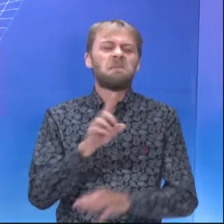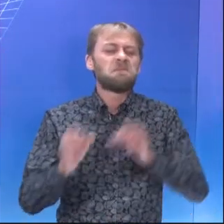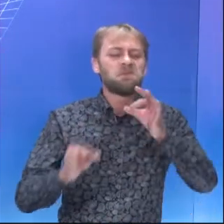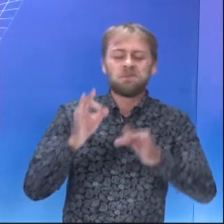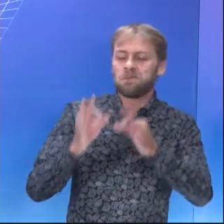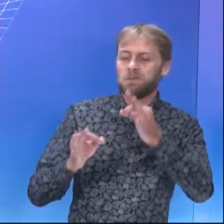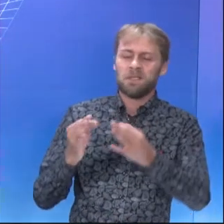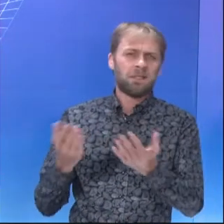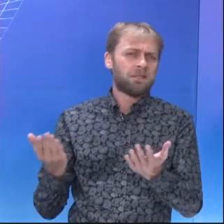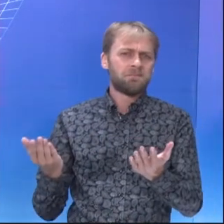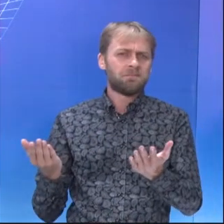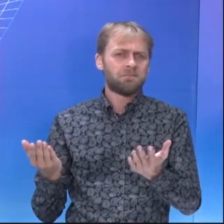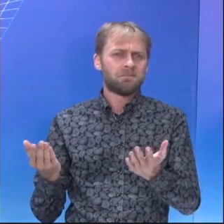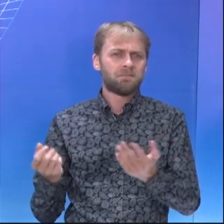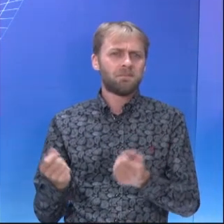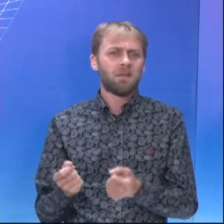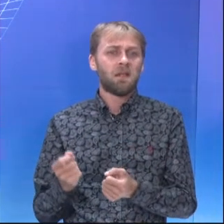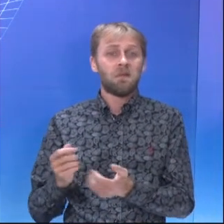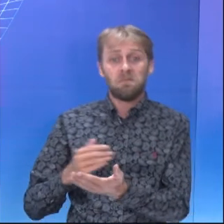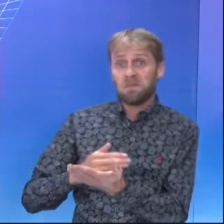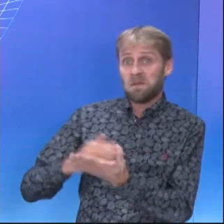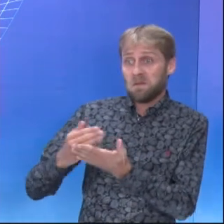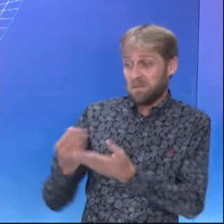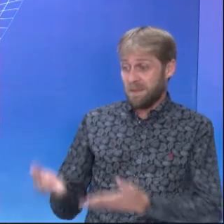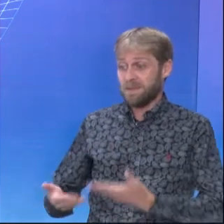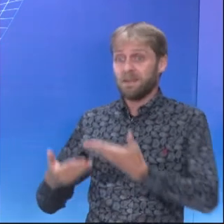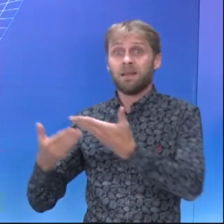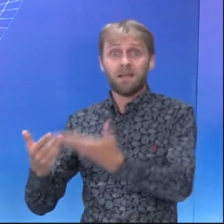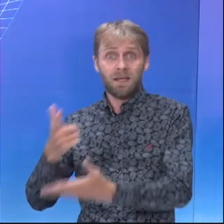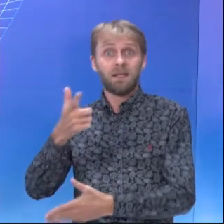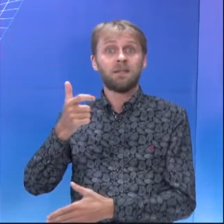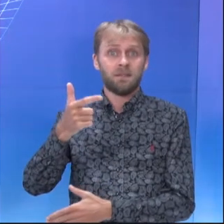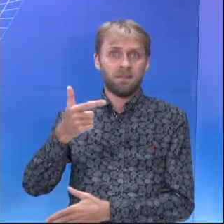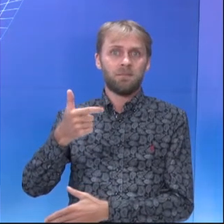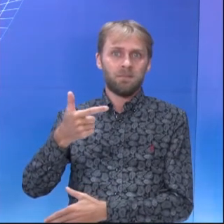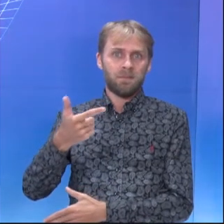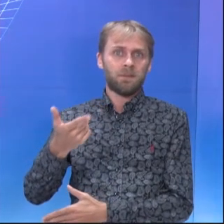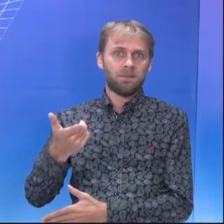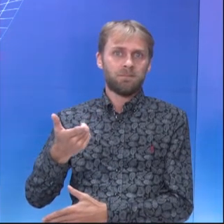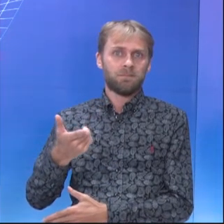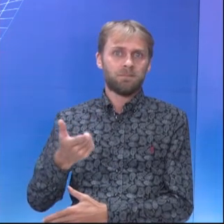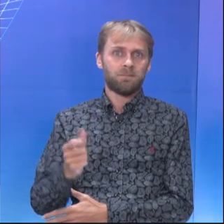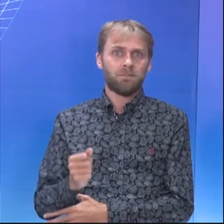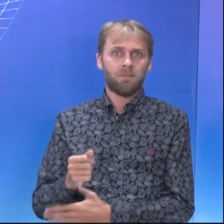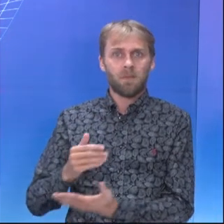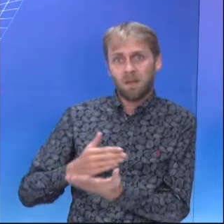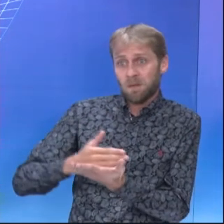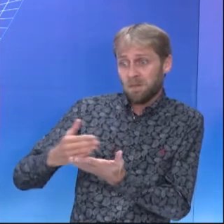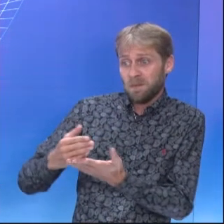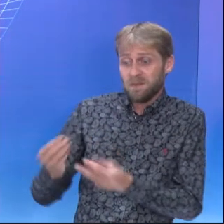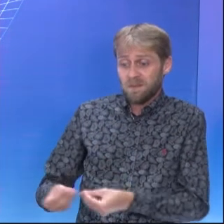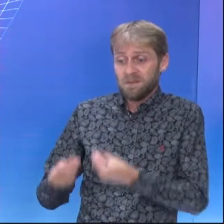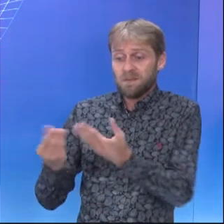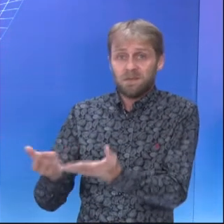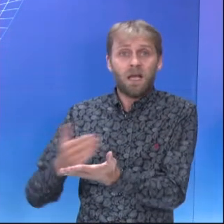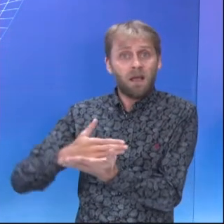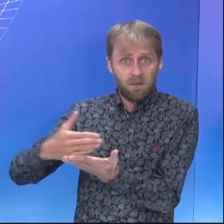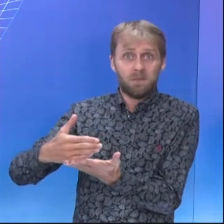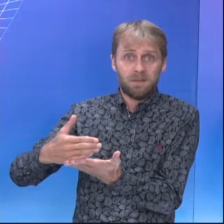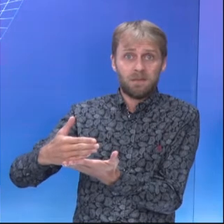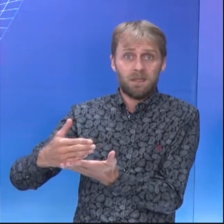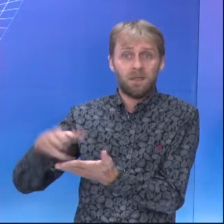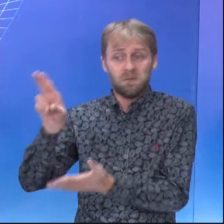está julgando. Of introducing guns. Guns também é um vocabulário que vocês conhecem, armas. De introducing, de